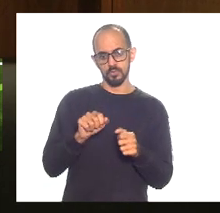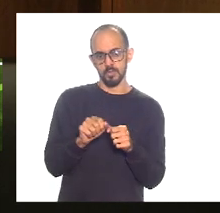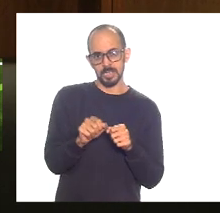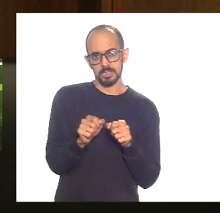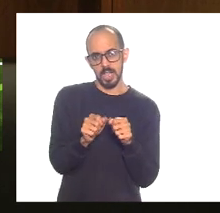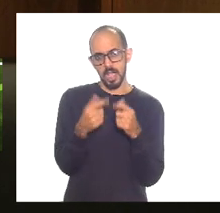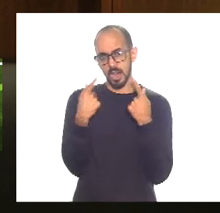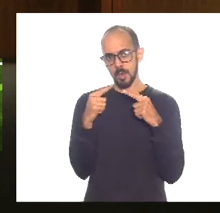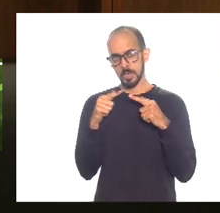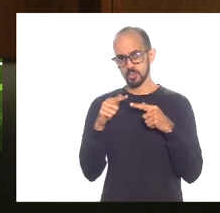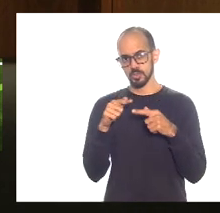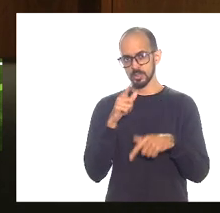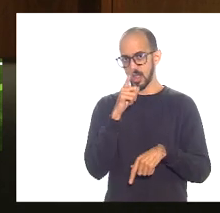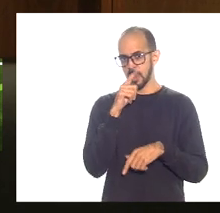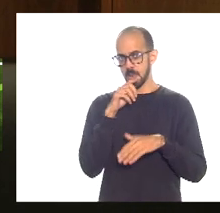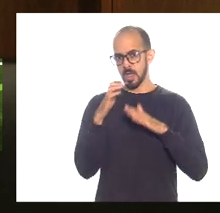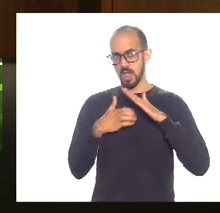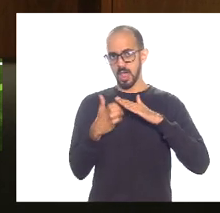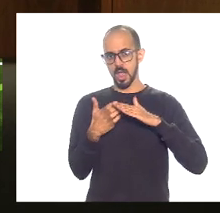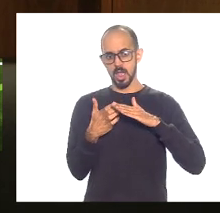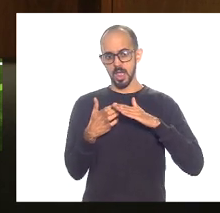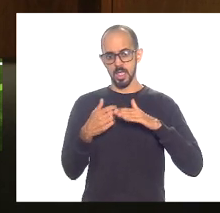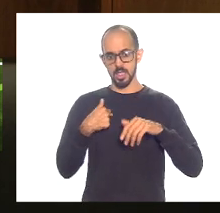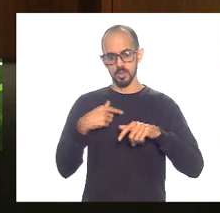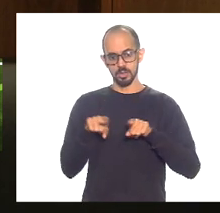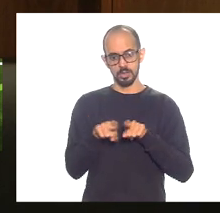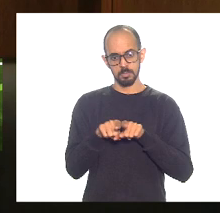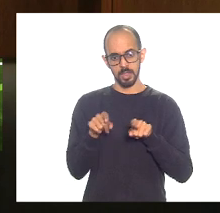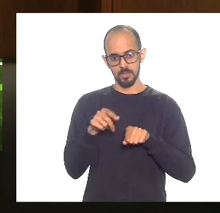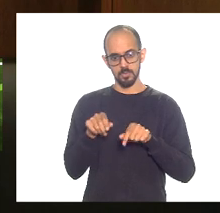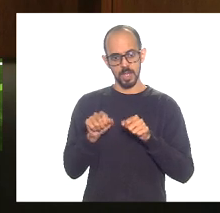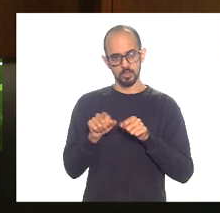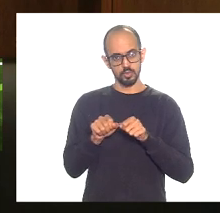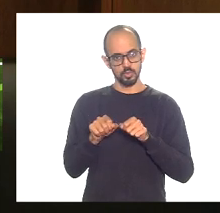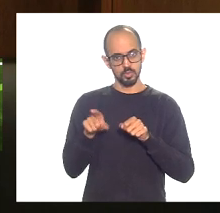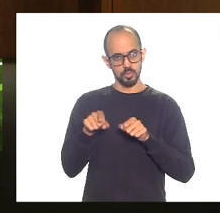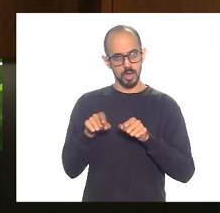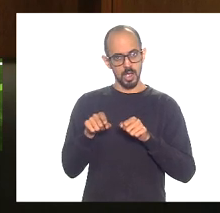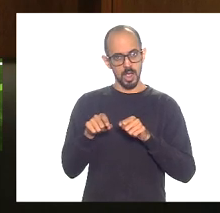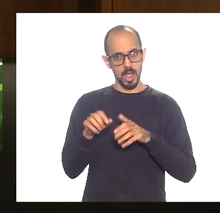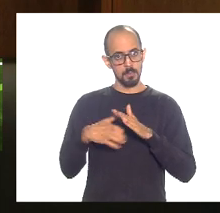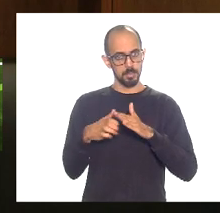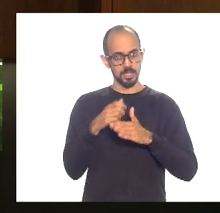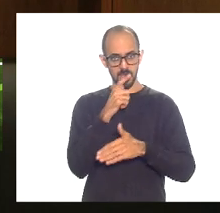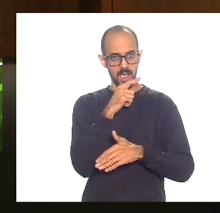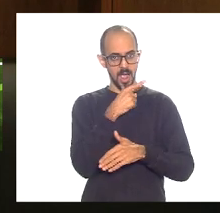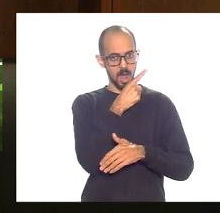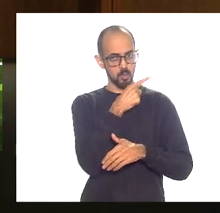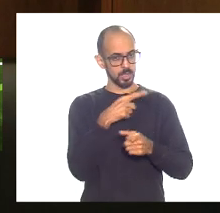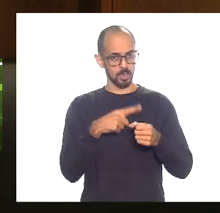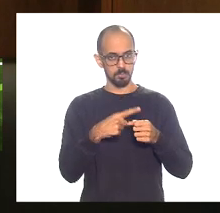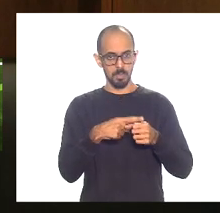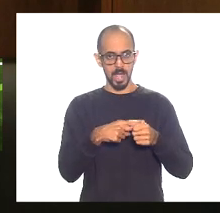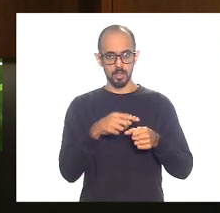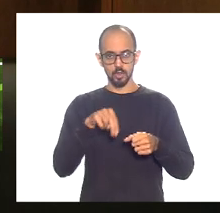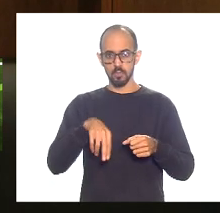a CEDAI está localizada no bairro Bom Jesus de Nova Iguaçu e lá não tem água e não é verdade